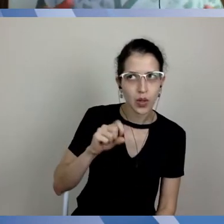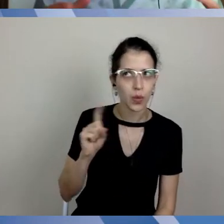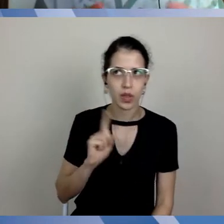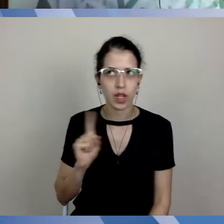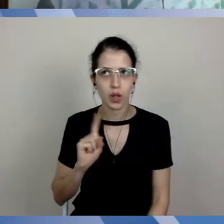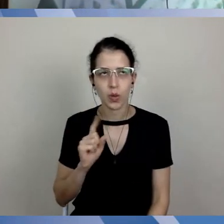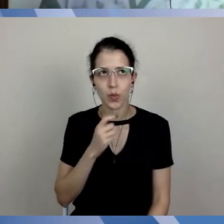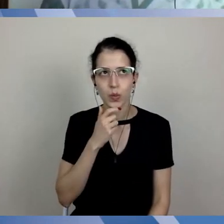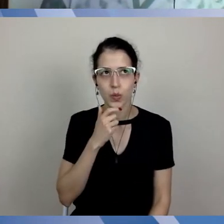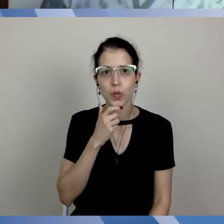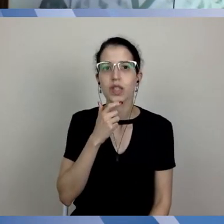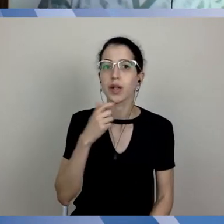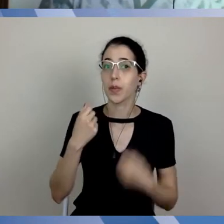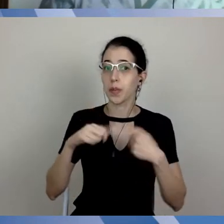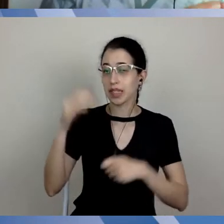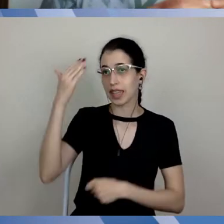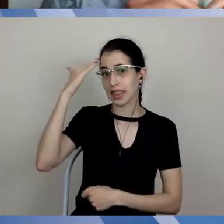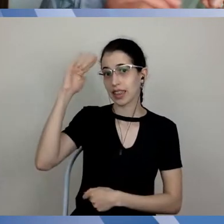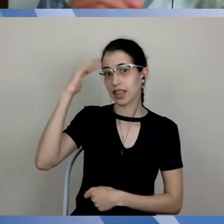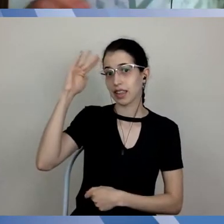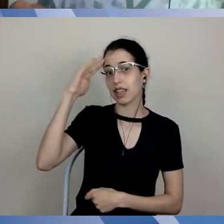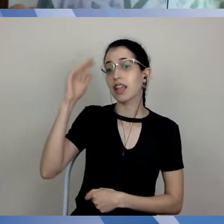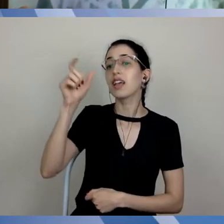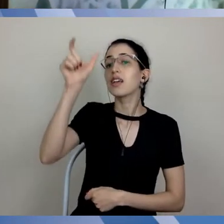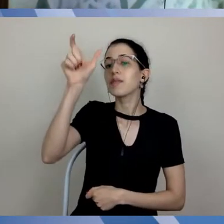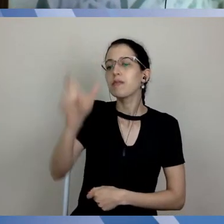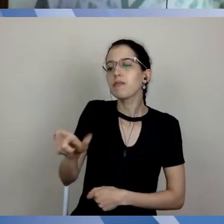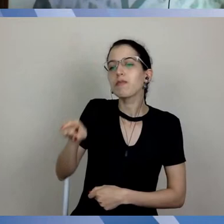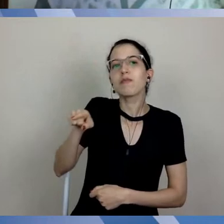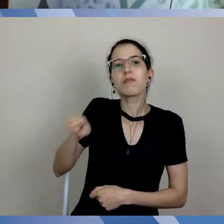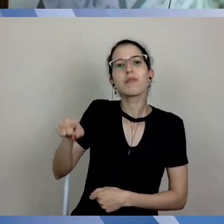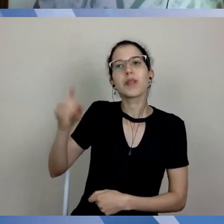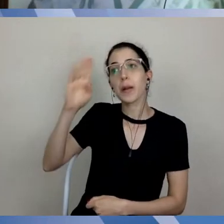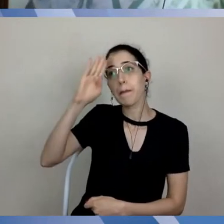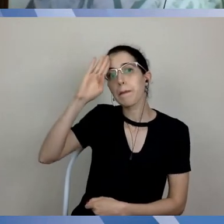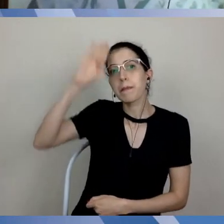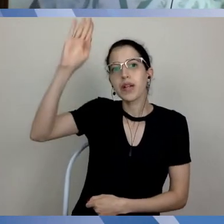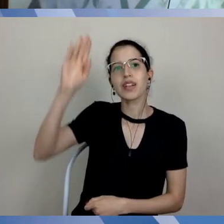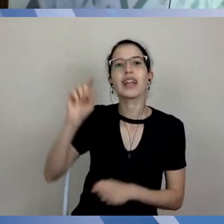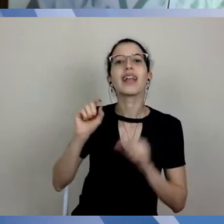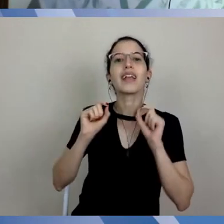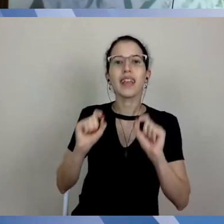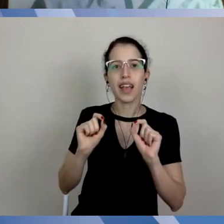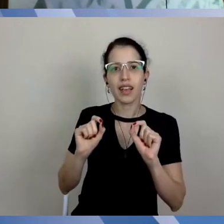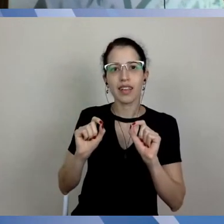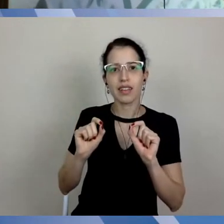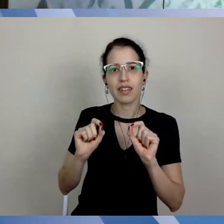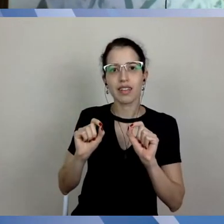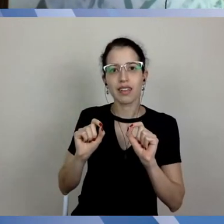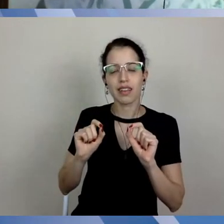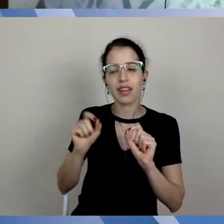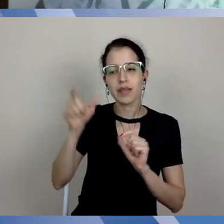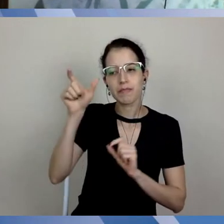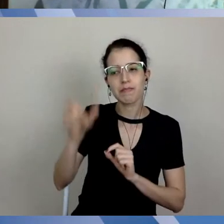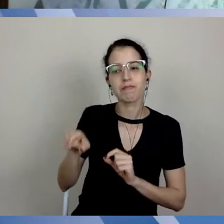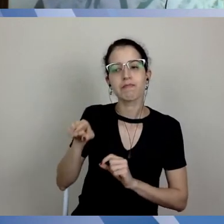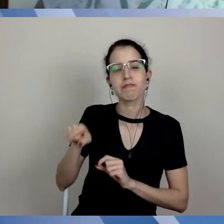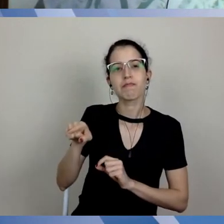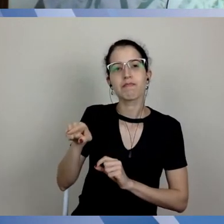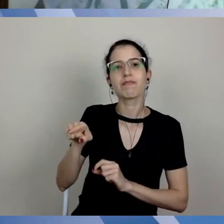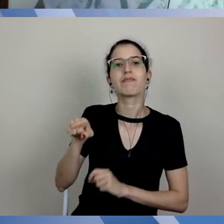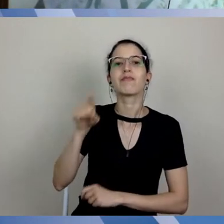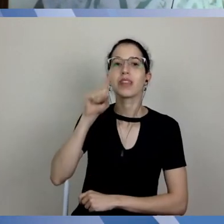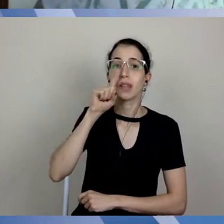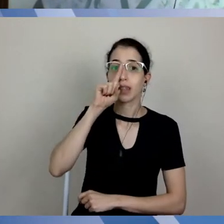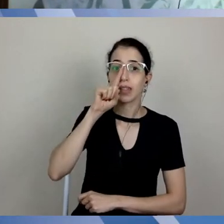Então, nós vamos entender o seguinte, quem tem que ter prioridade de vacinação são aquelas pessoas que têm um maior risco de